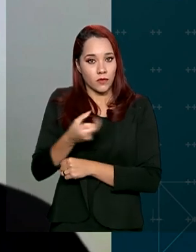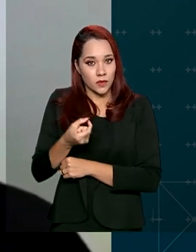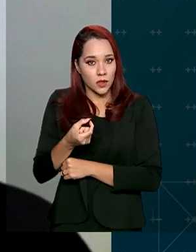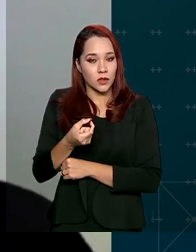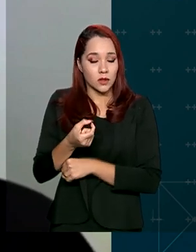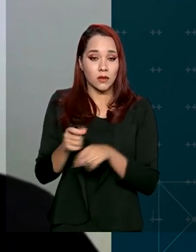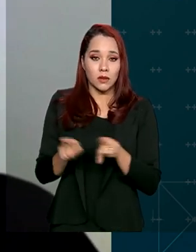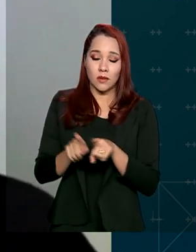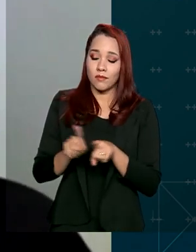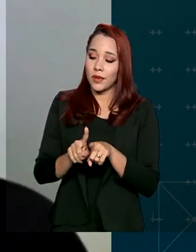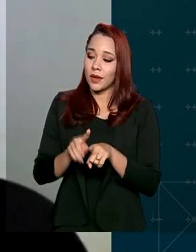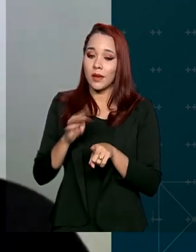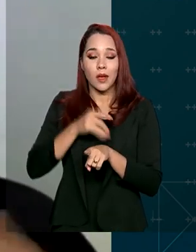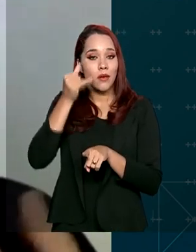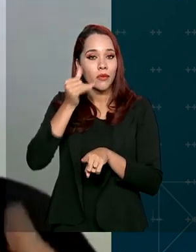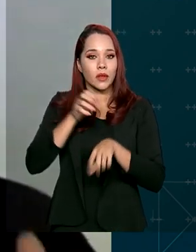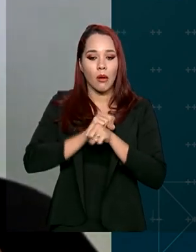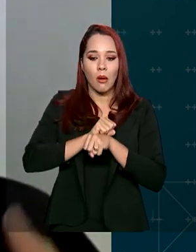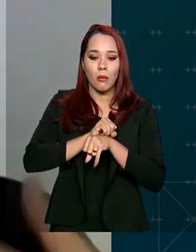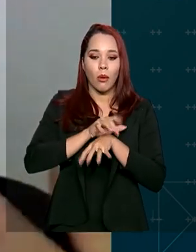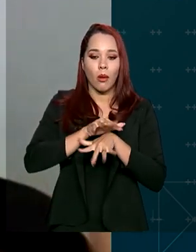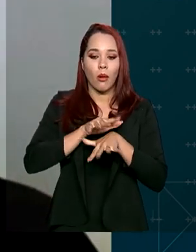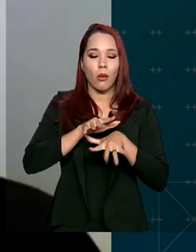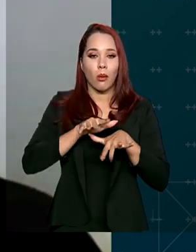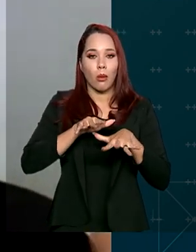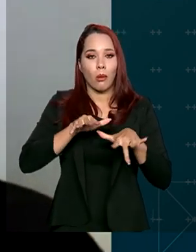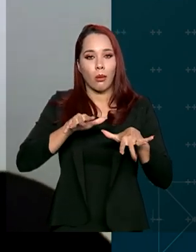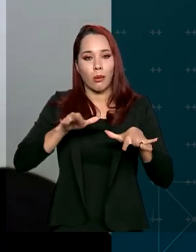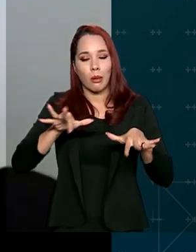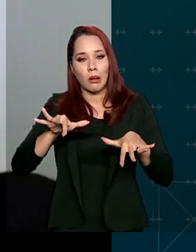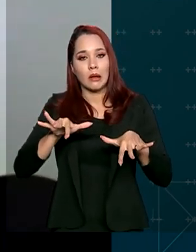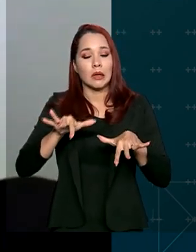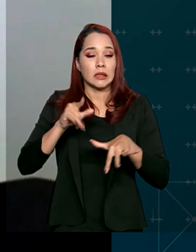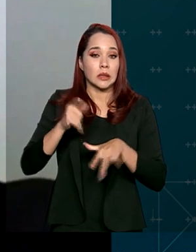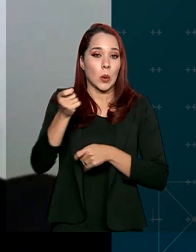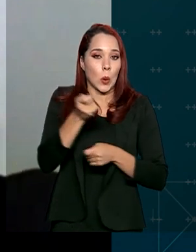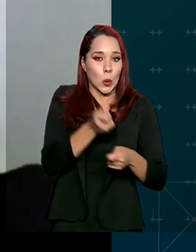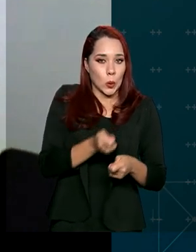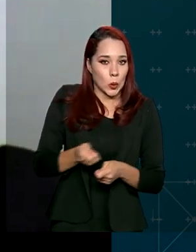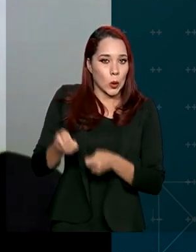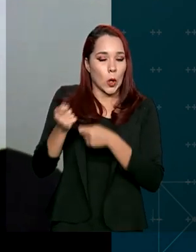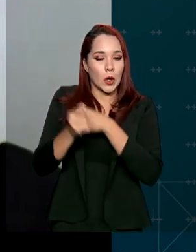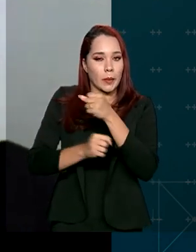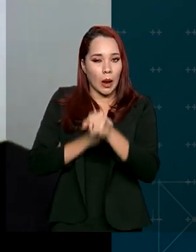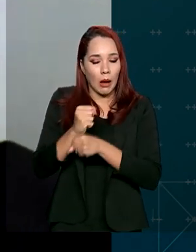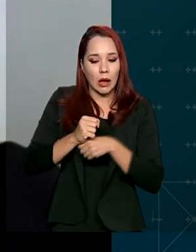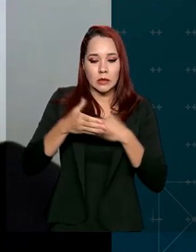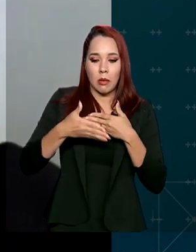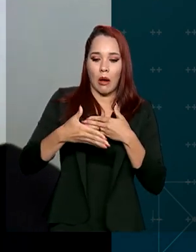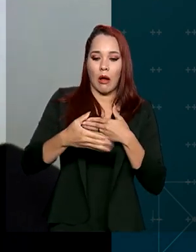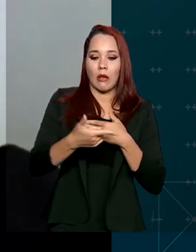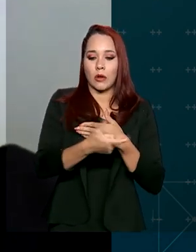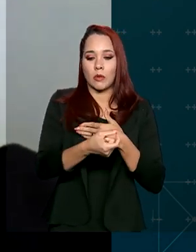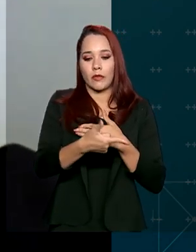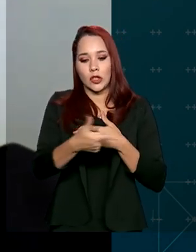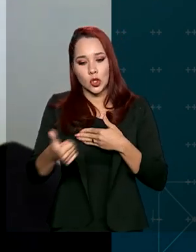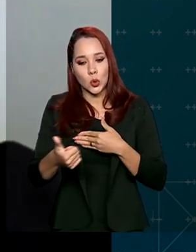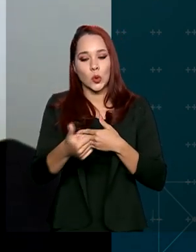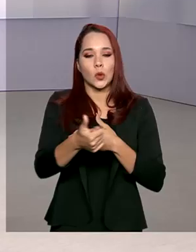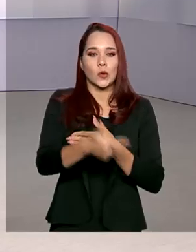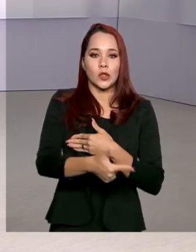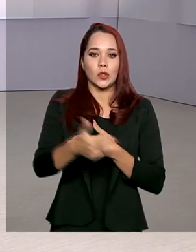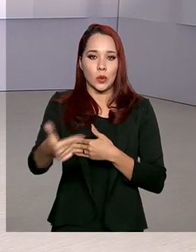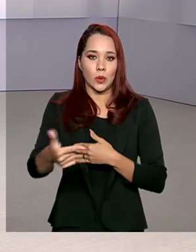eles não se espalhem dentro do possível, dentro do controlável, para anos à frente, para 2021, 2022.